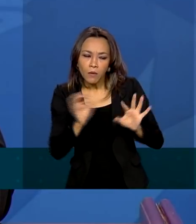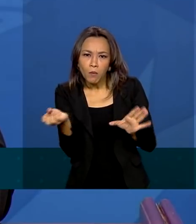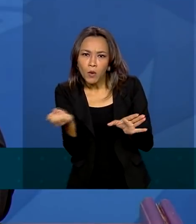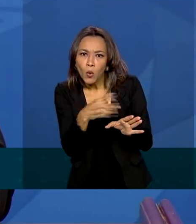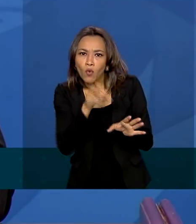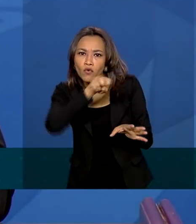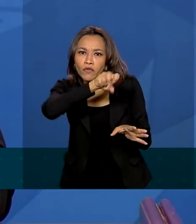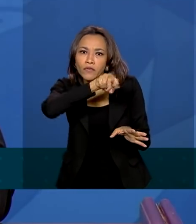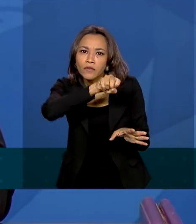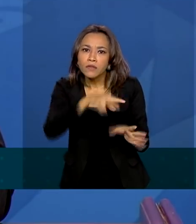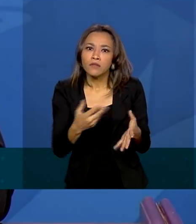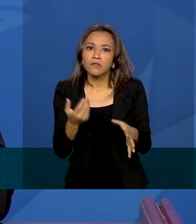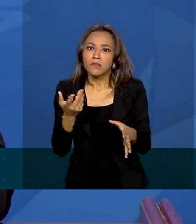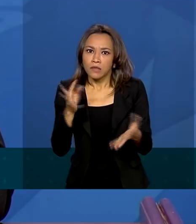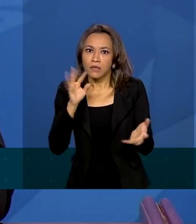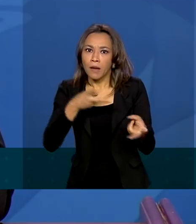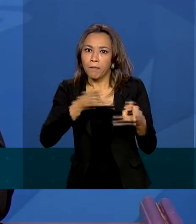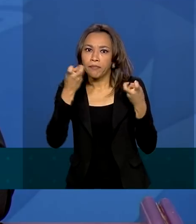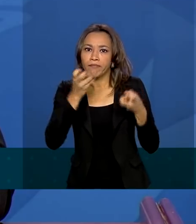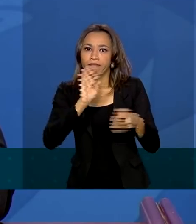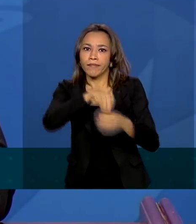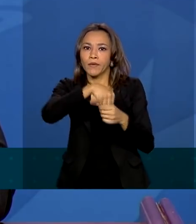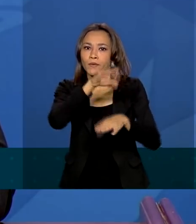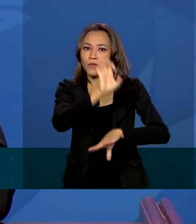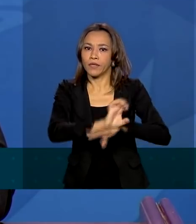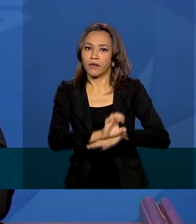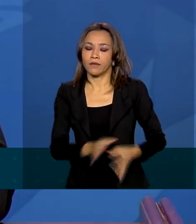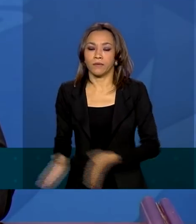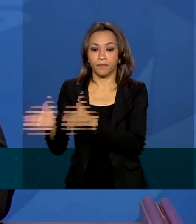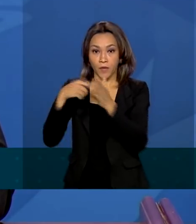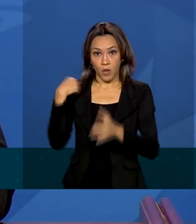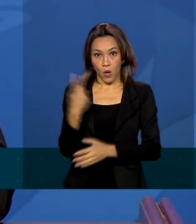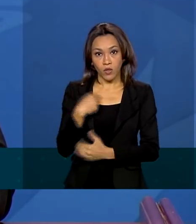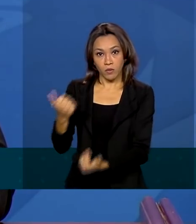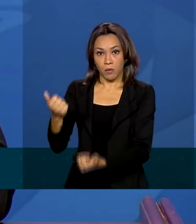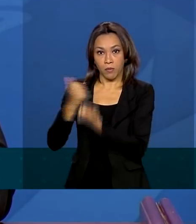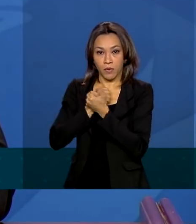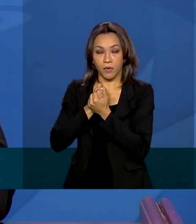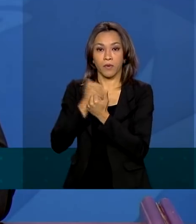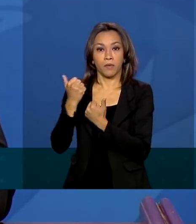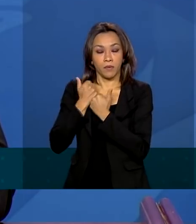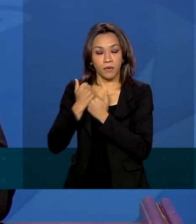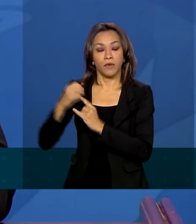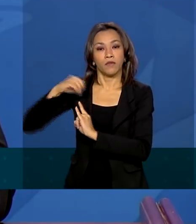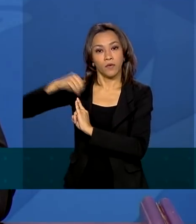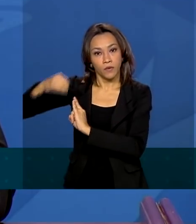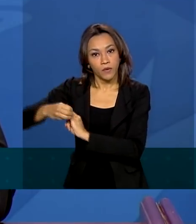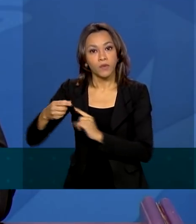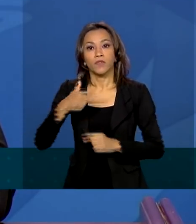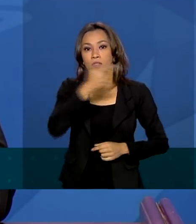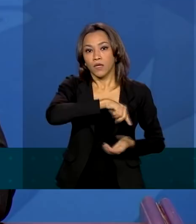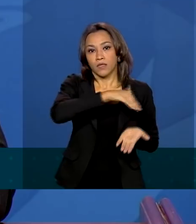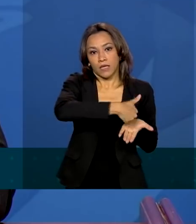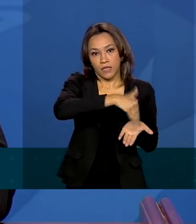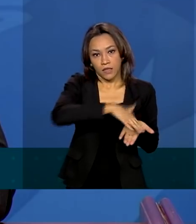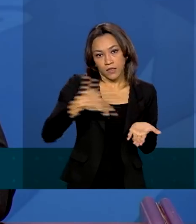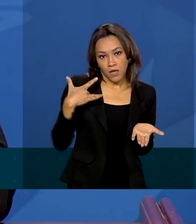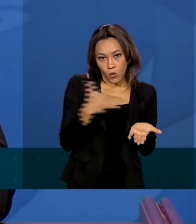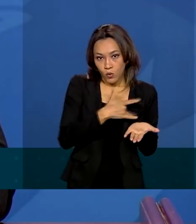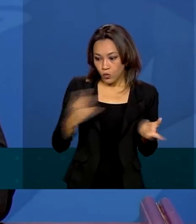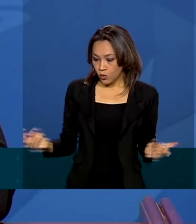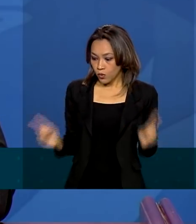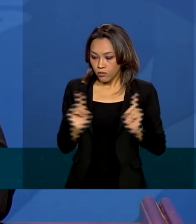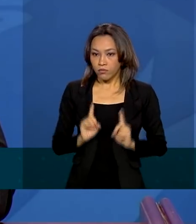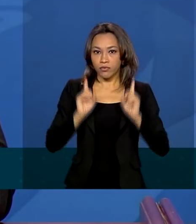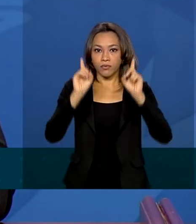no estado. Estamos com a nossa Fiocruz e a Secretaria de Vigilância em Saúde fazendo essa análise para